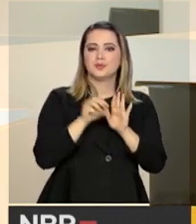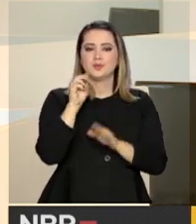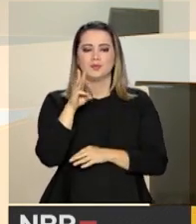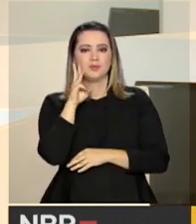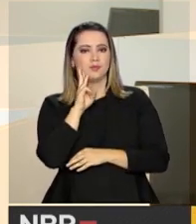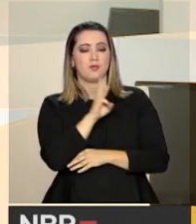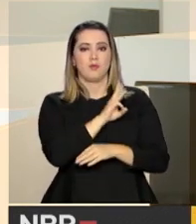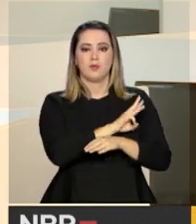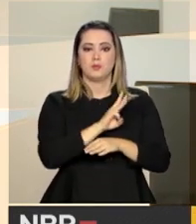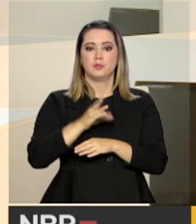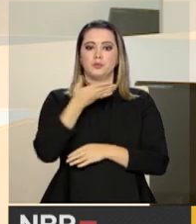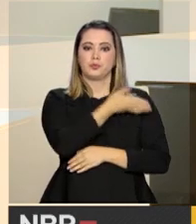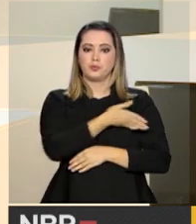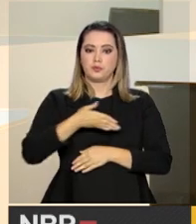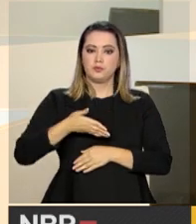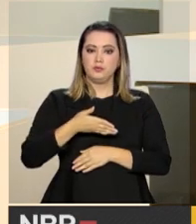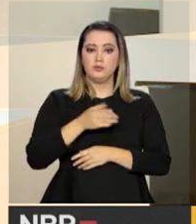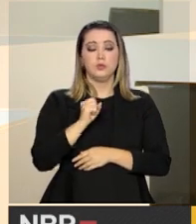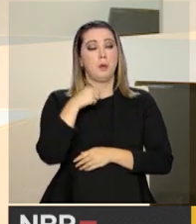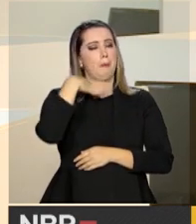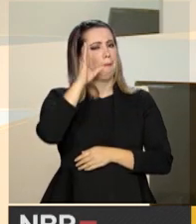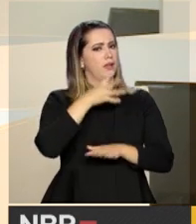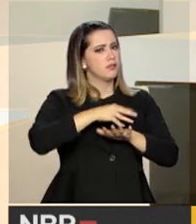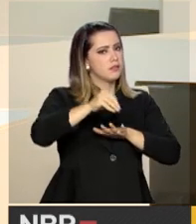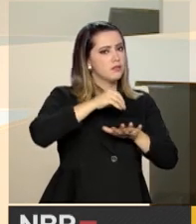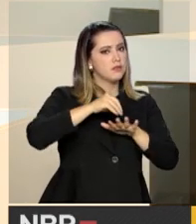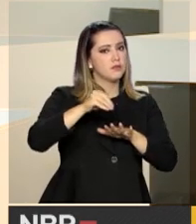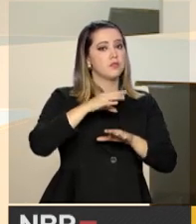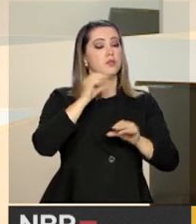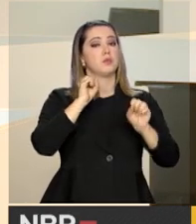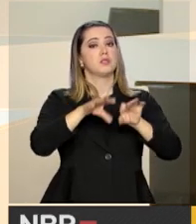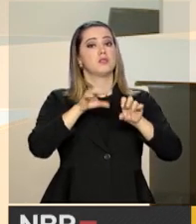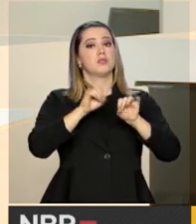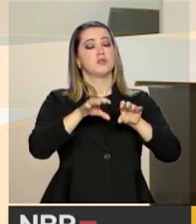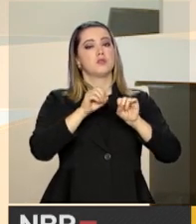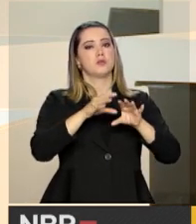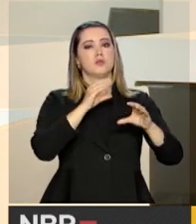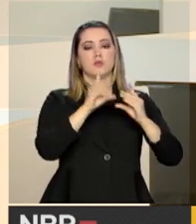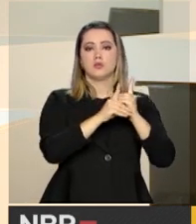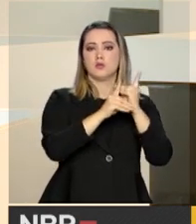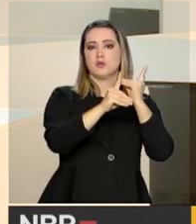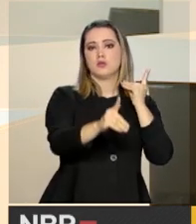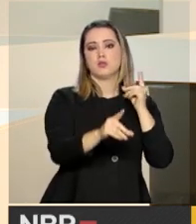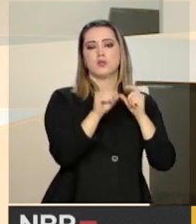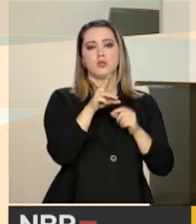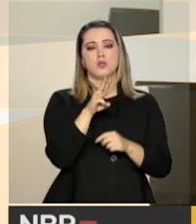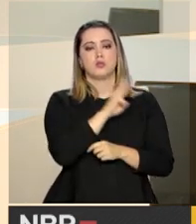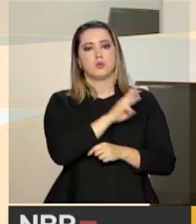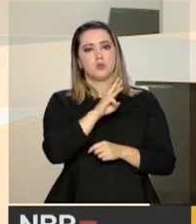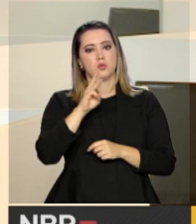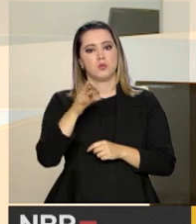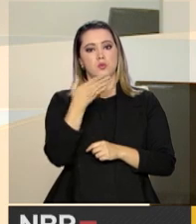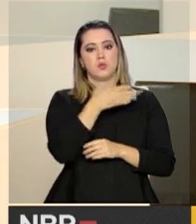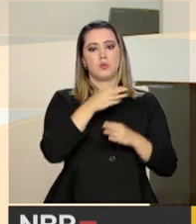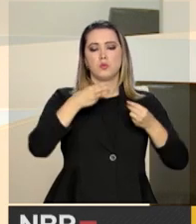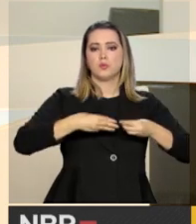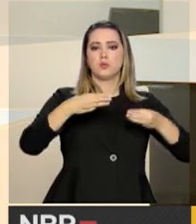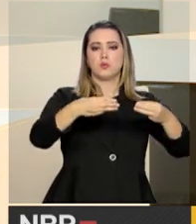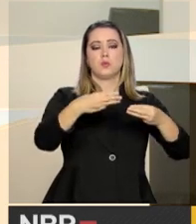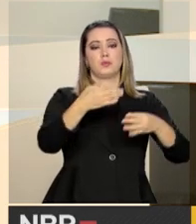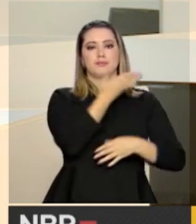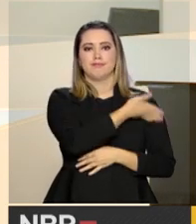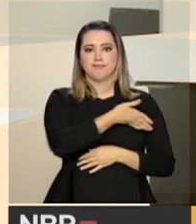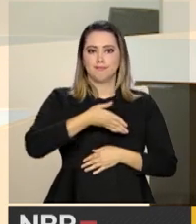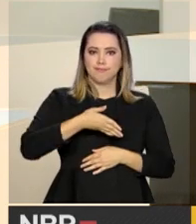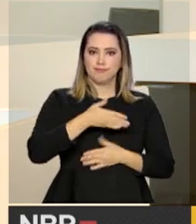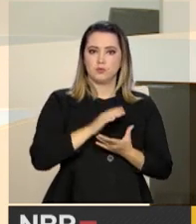acessar nosso canal no YouTube. Para mais informações sobre educação à distância no país, é só clicar na página do MEC que aparece aí